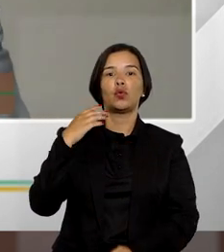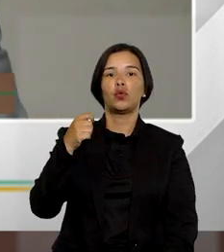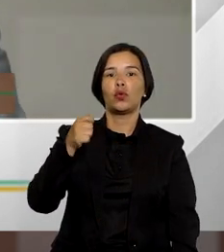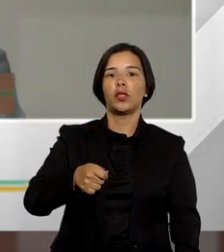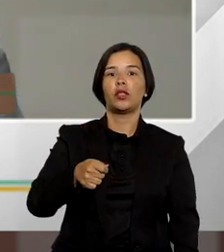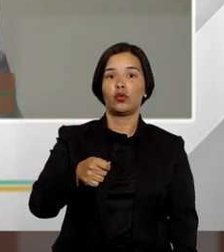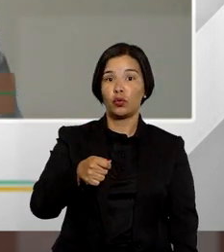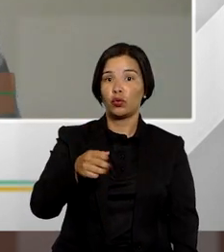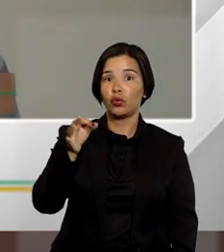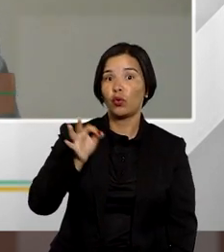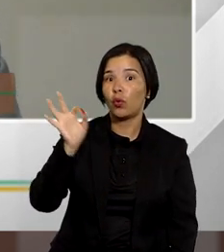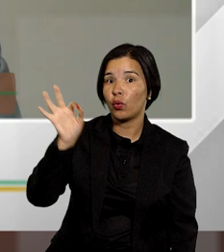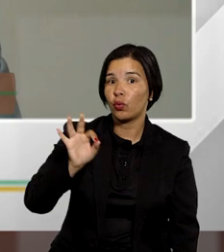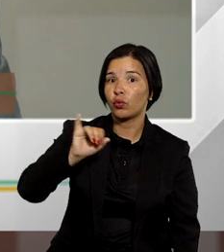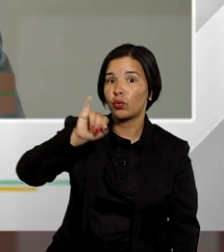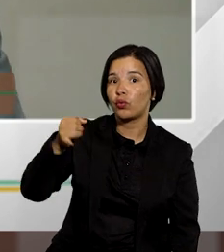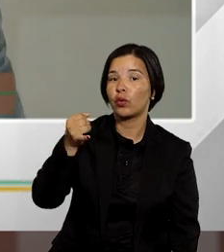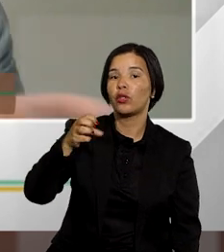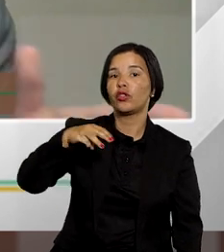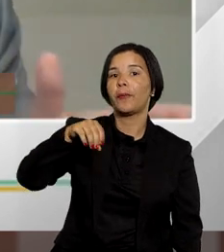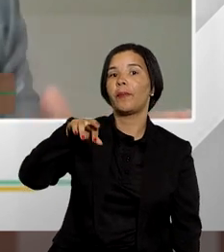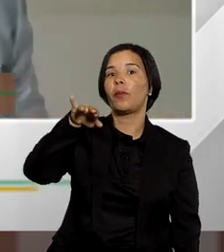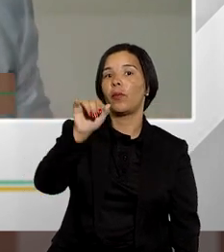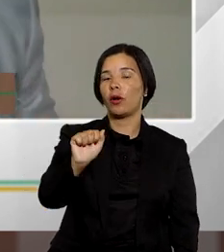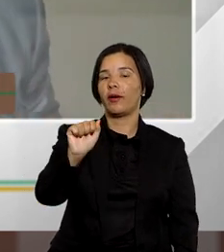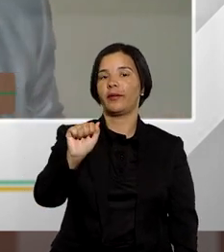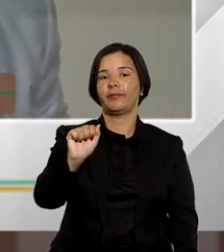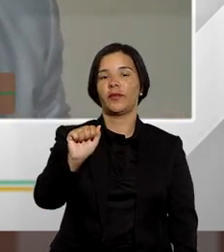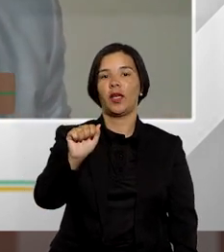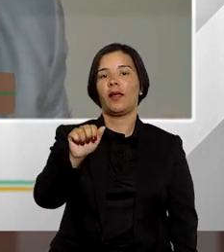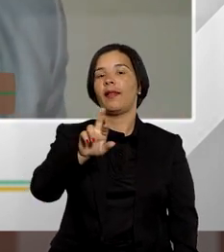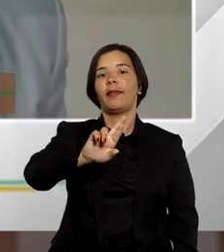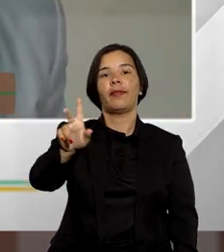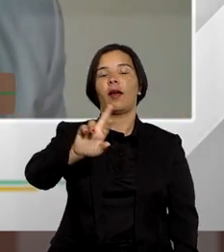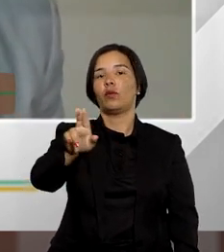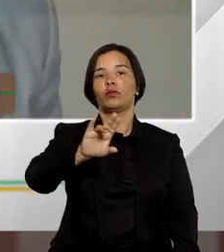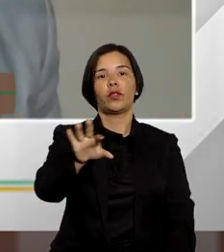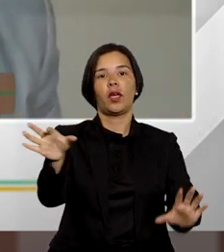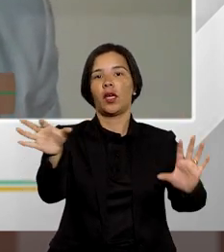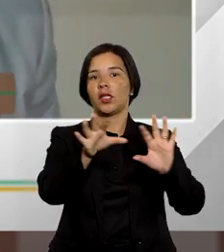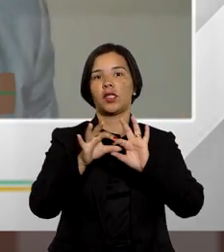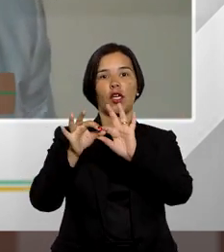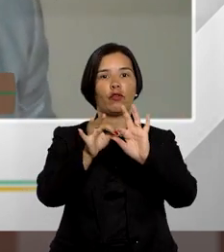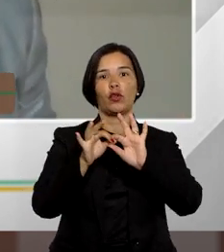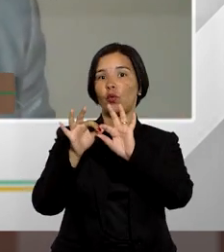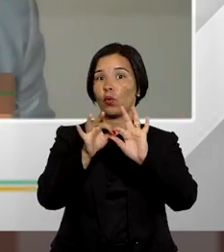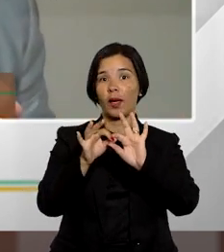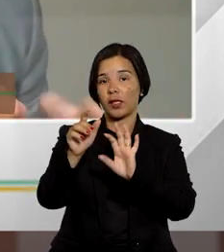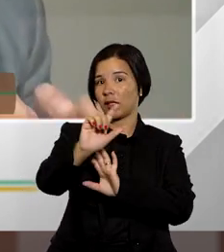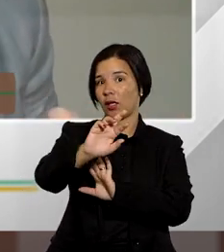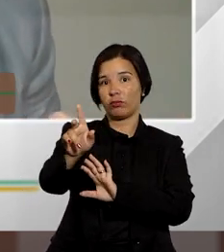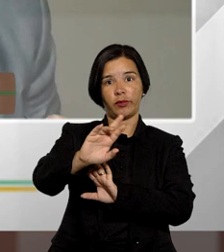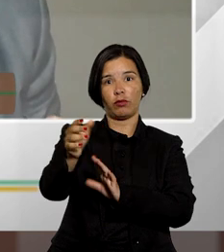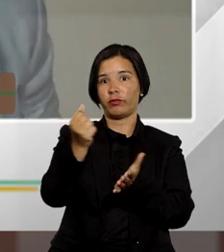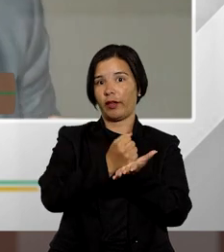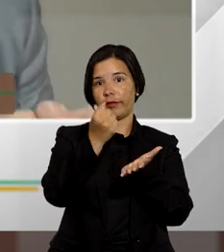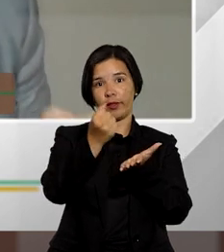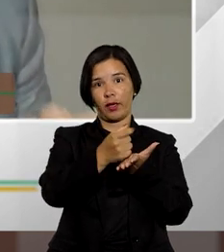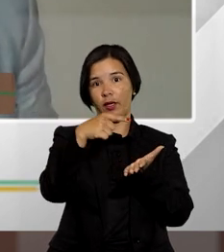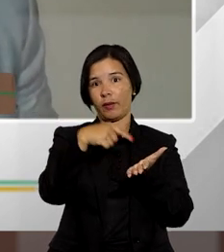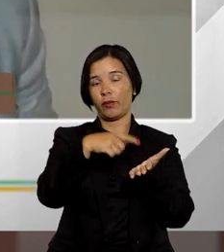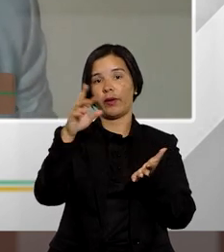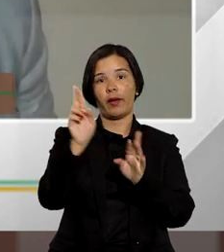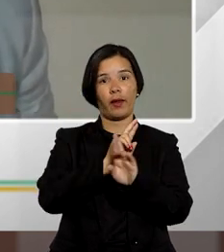em relação a esses juros de mora não há esta vinculação esse carimbo